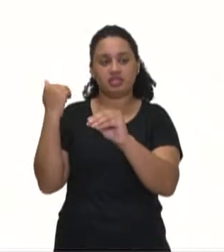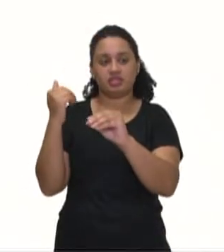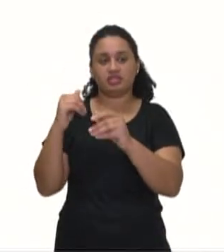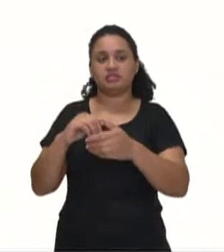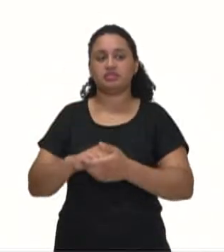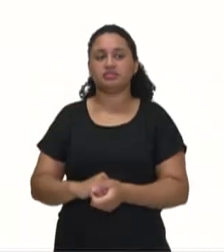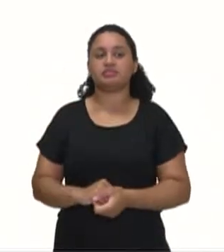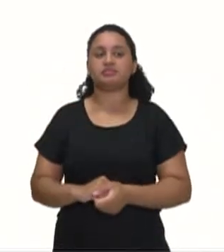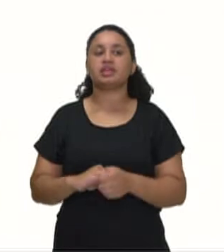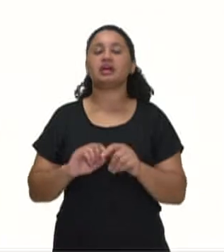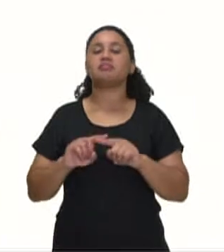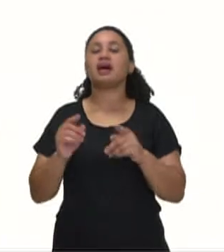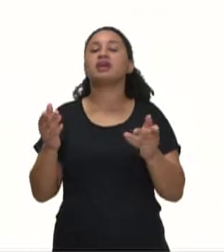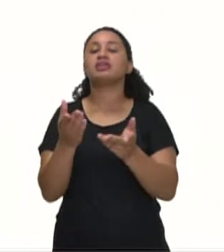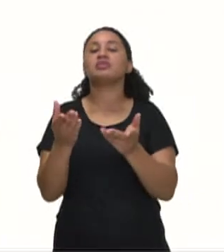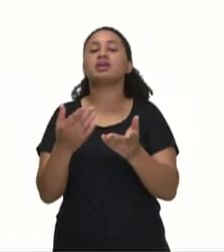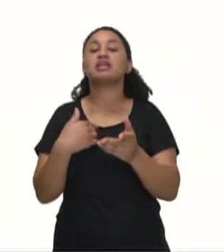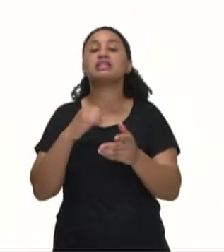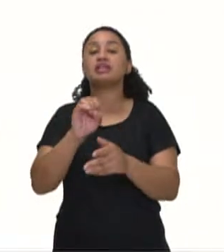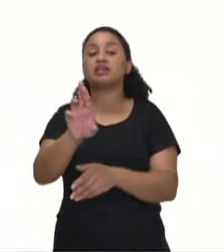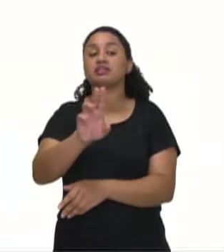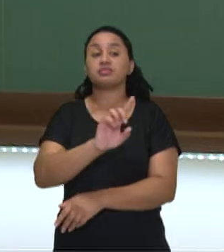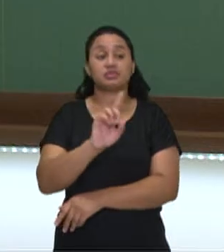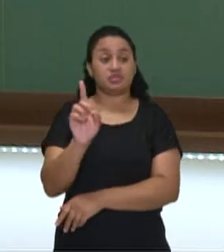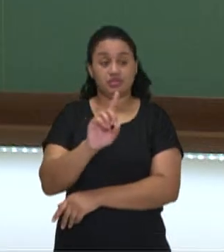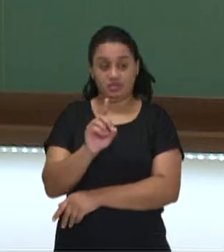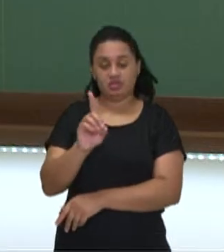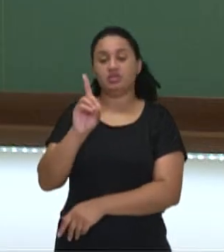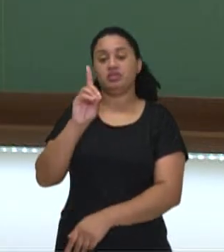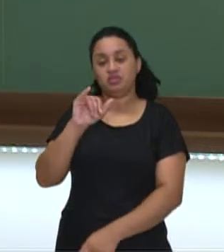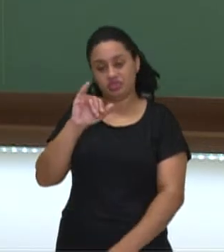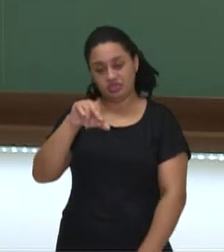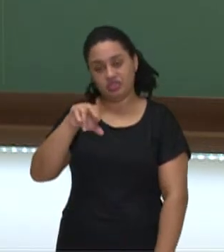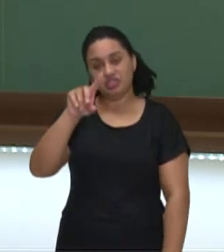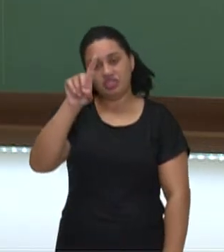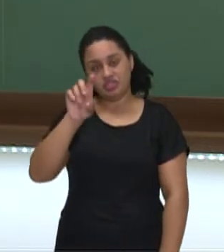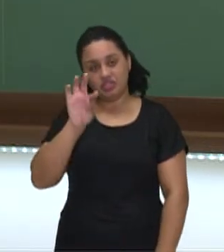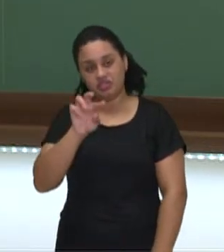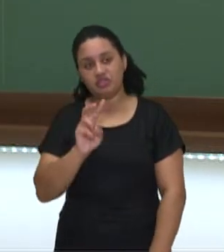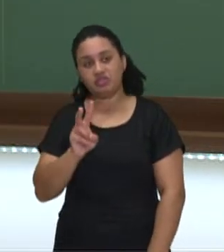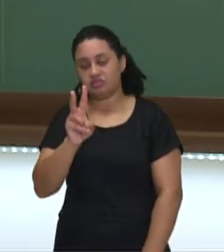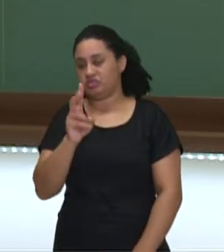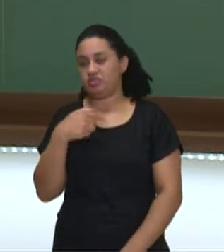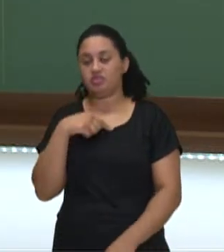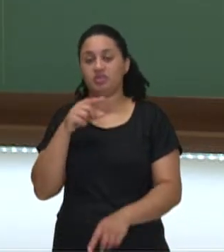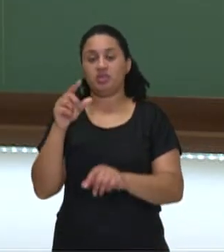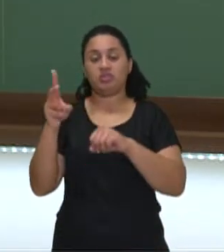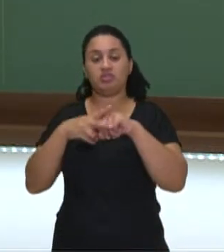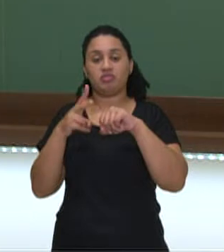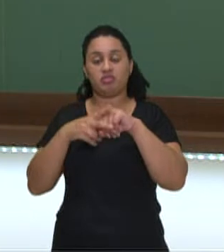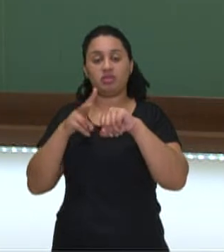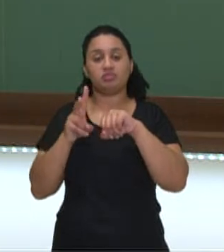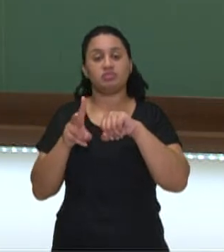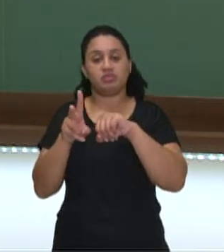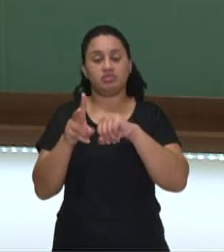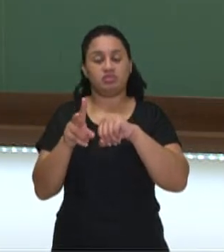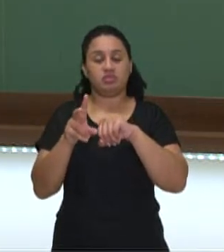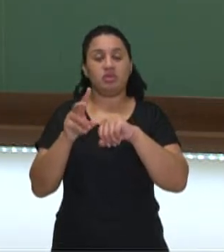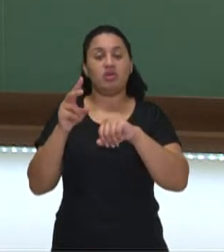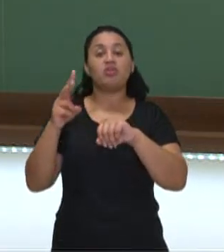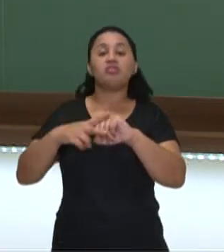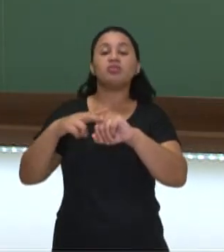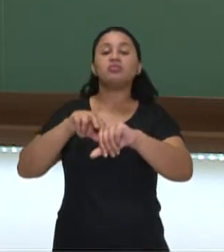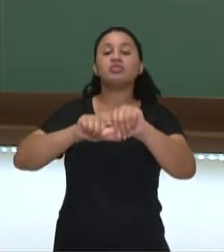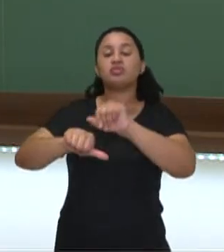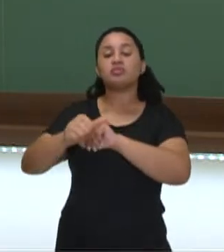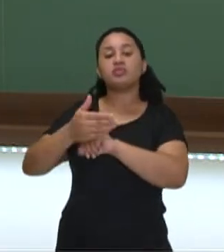Agora, na hora da negativa, você mantém o didn't e você não muda o verbo. O verbo, ele só é conjugado para o passado